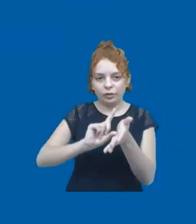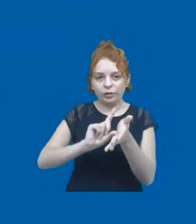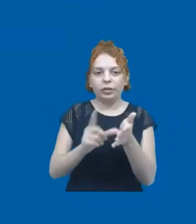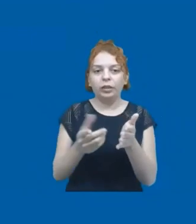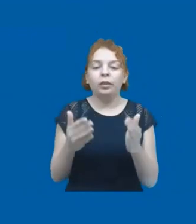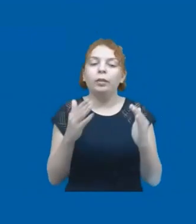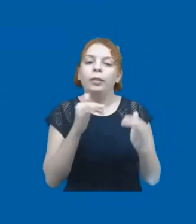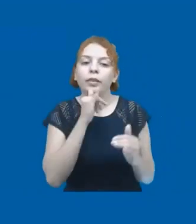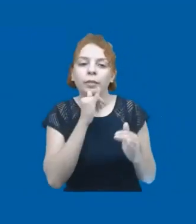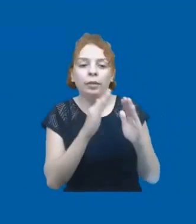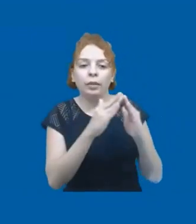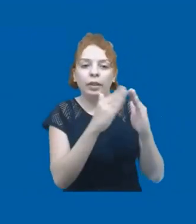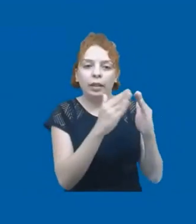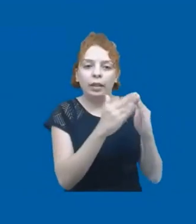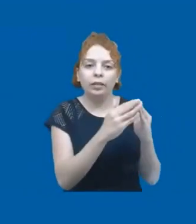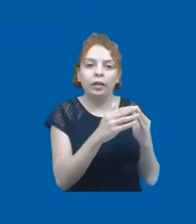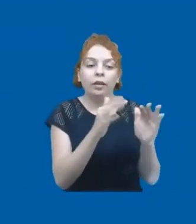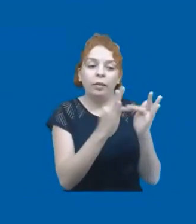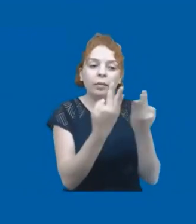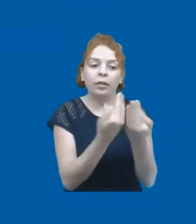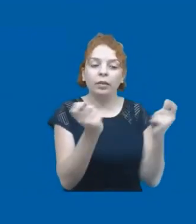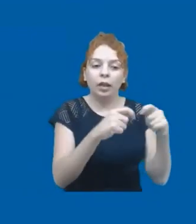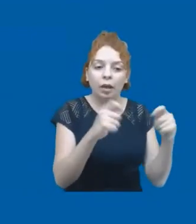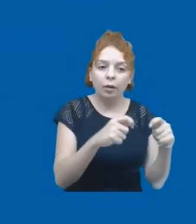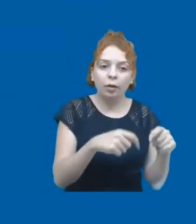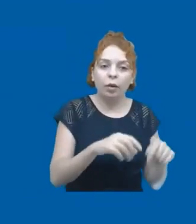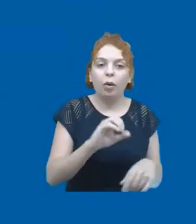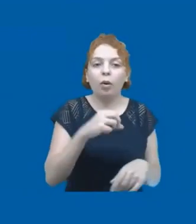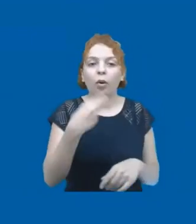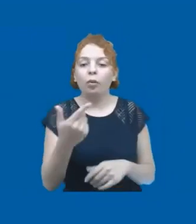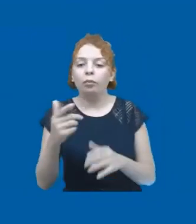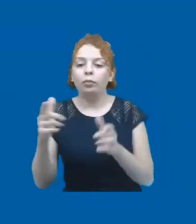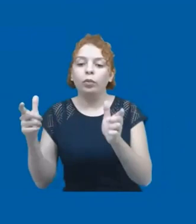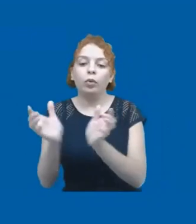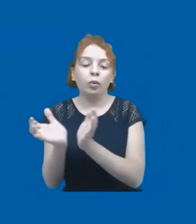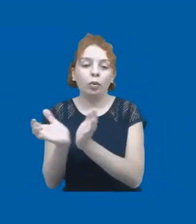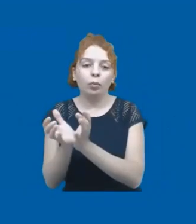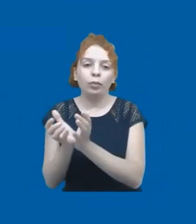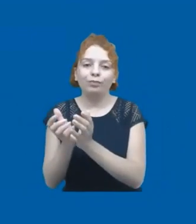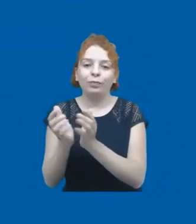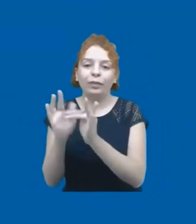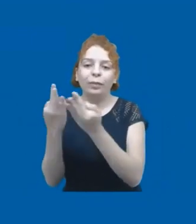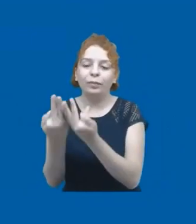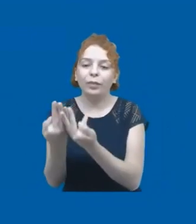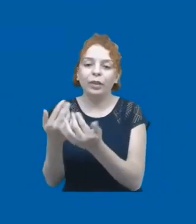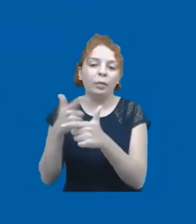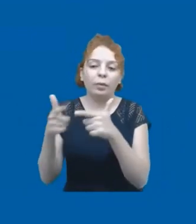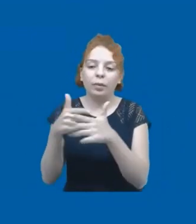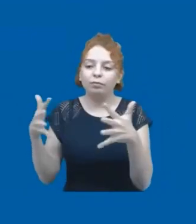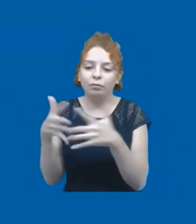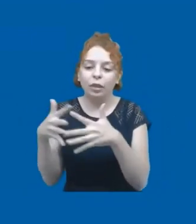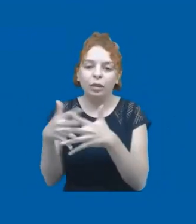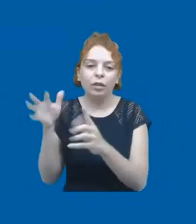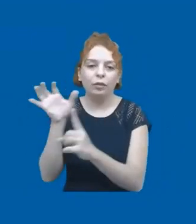dentro de casa, porque sua família permitiu isso, outros certamente vão estar numa situação muito desvantajosa e que isso vai ser muito perceptível,